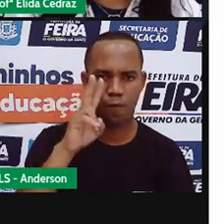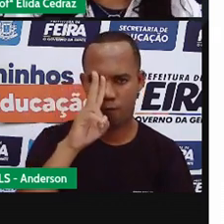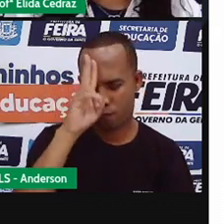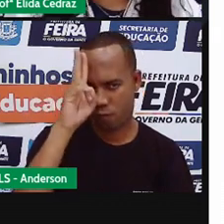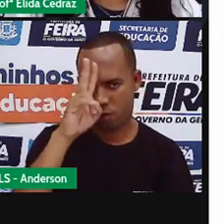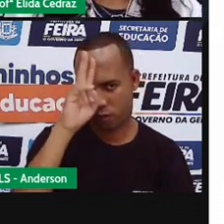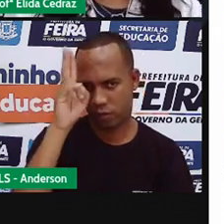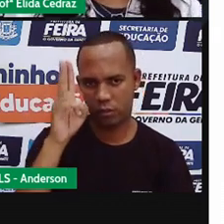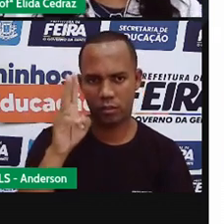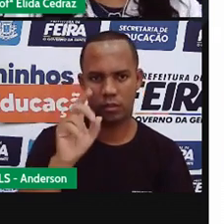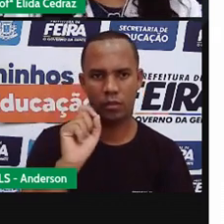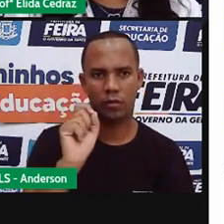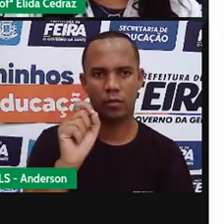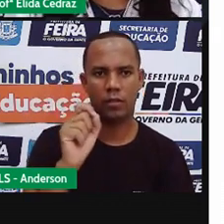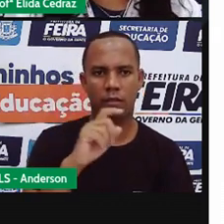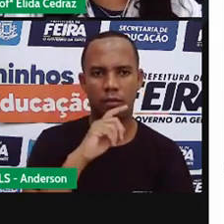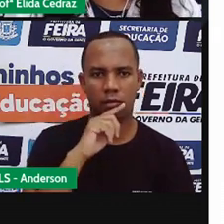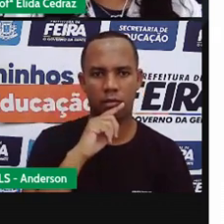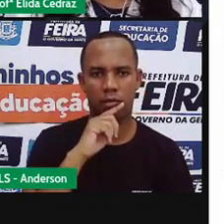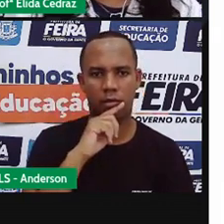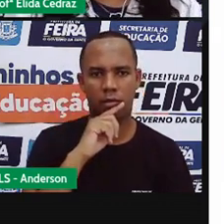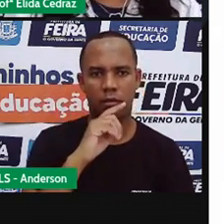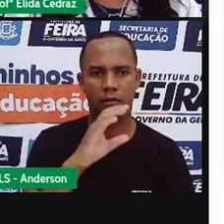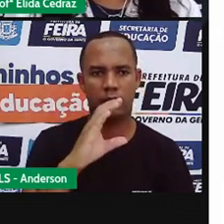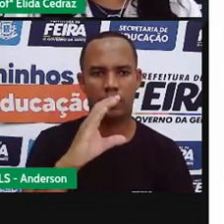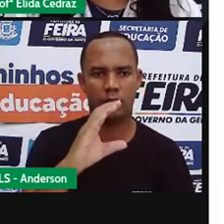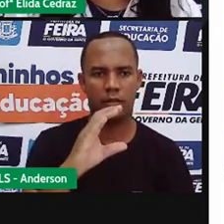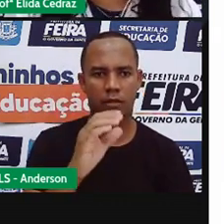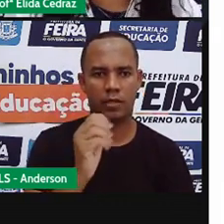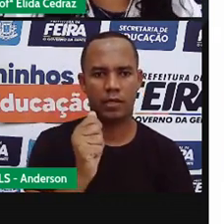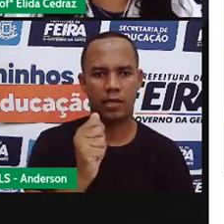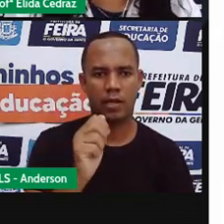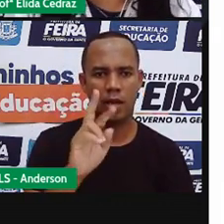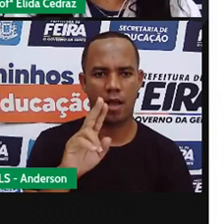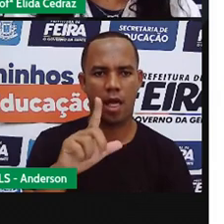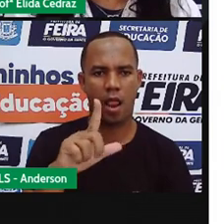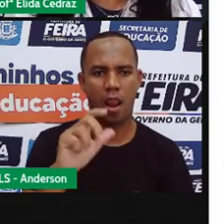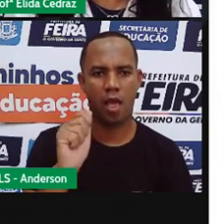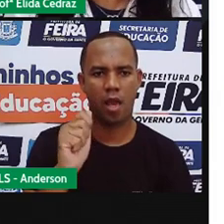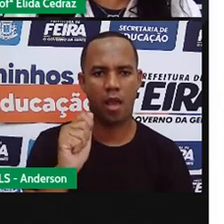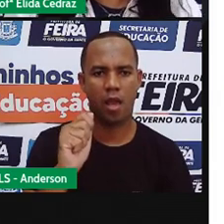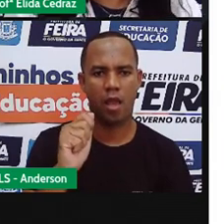Carla acordou de madrugada.